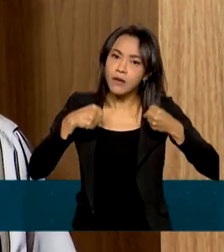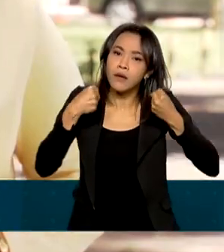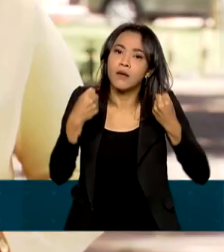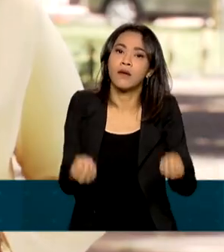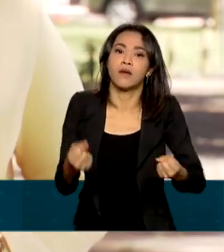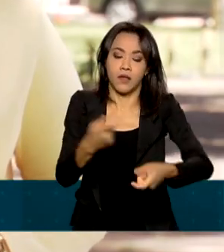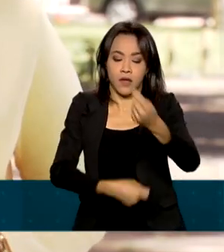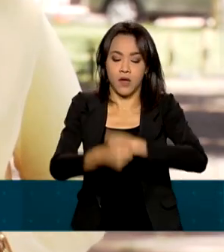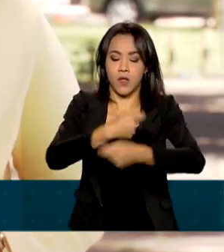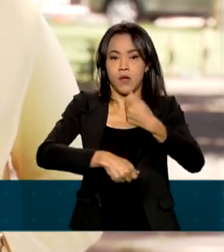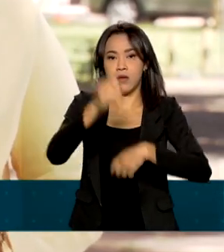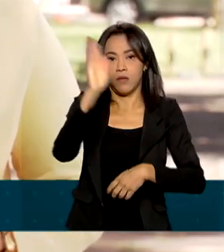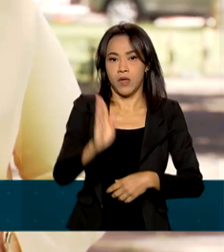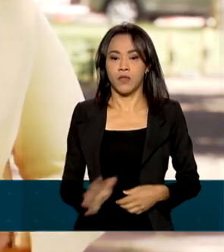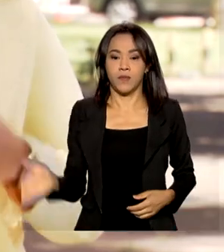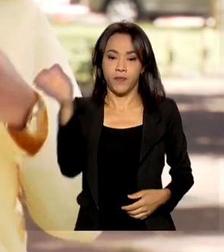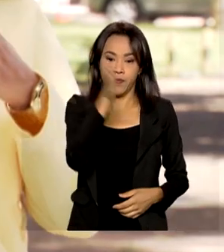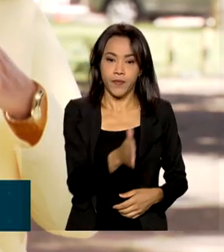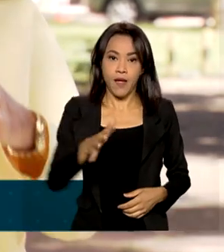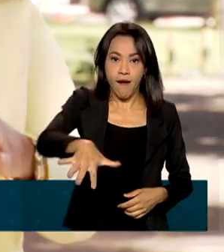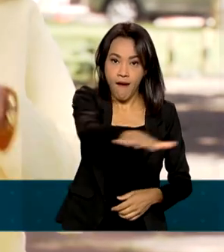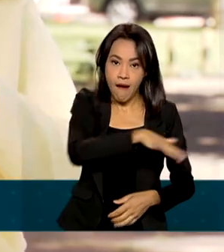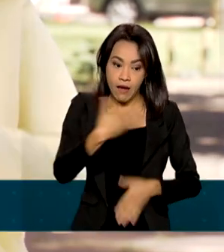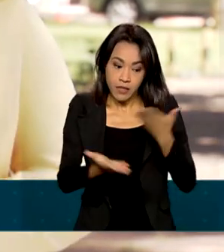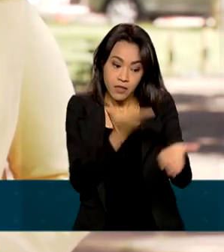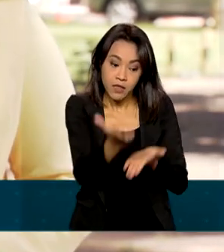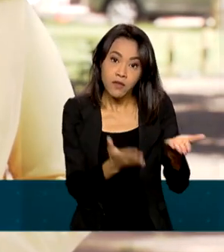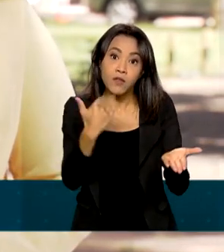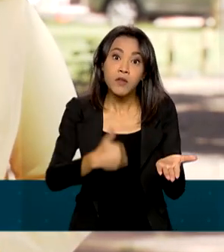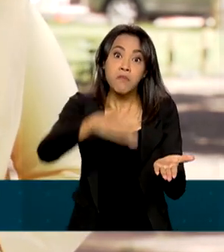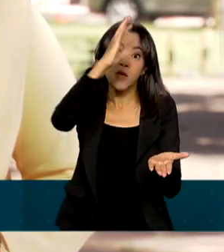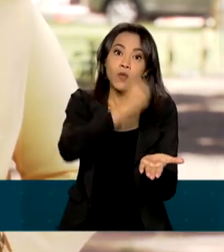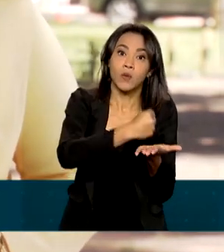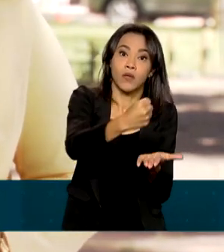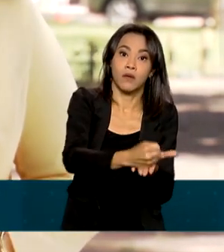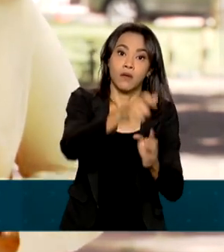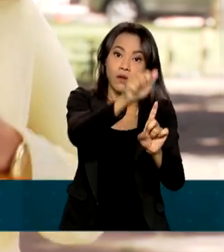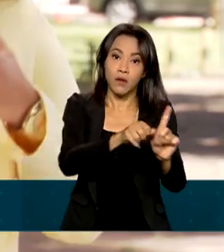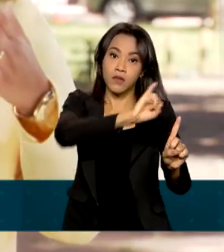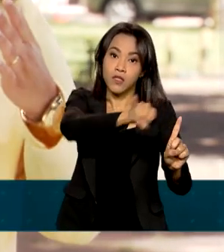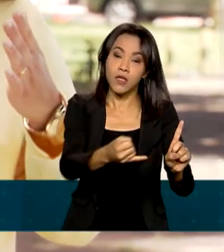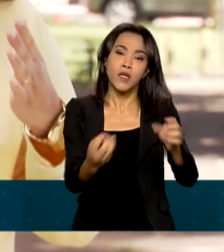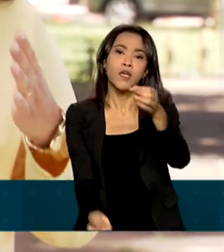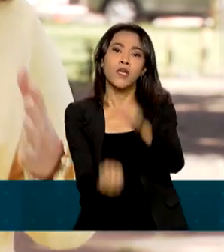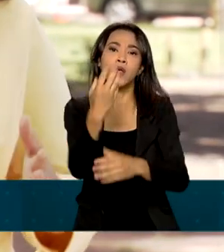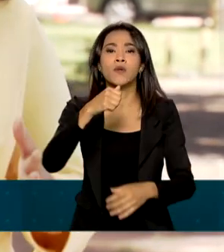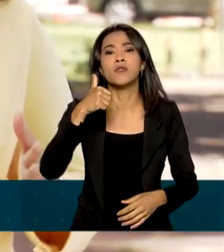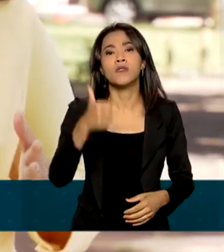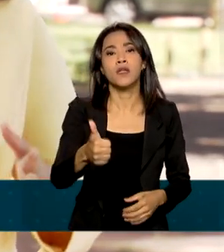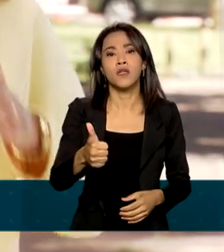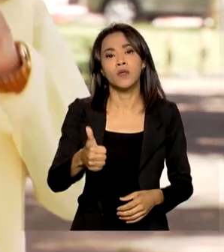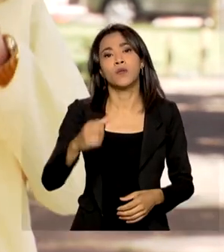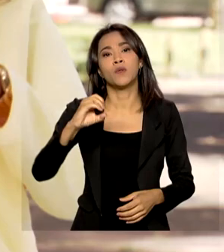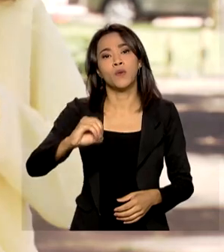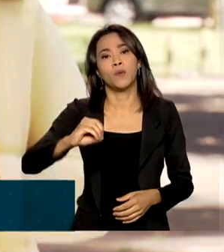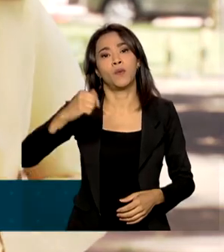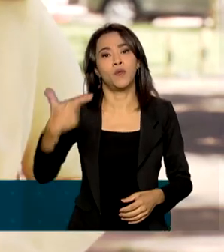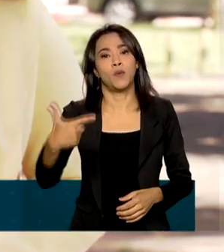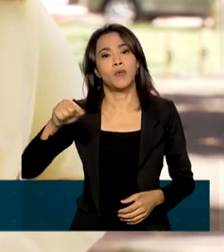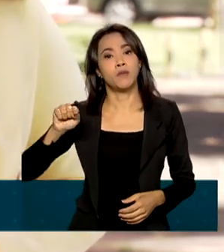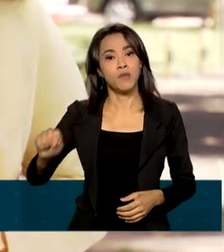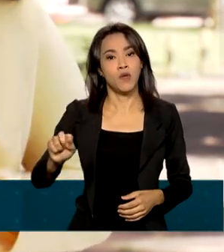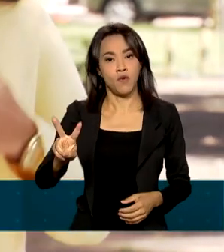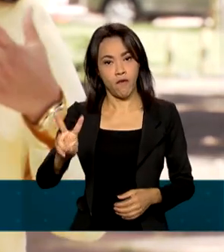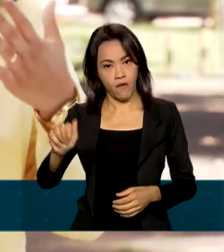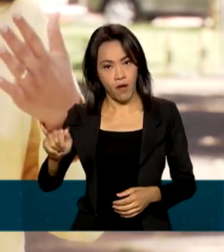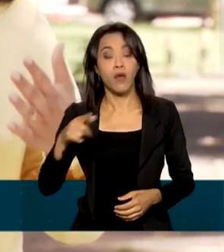brasileira. O setor de serviços foi o que mais contratou em janeiro deste ano, com a criação de 102 mil vagas. Também houve